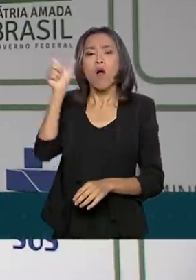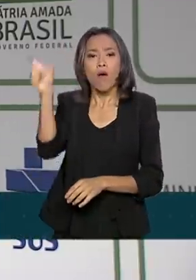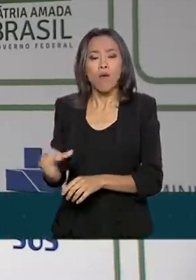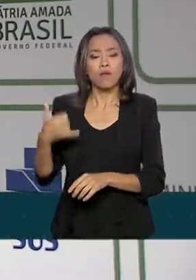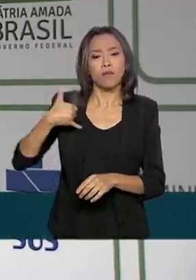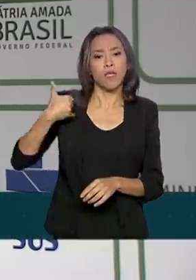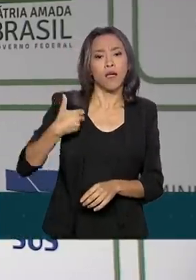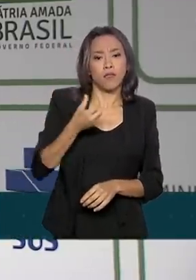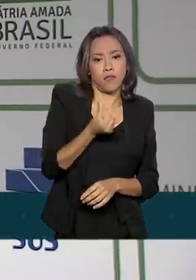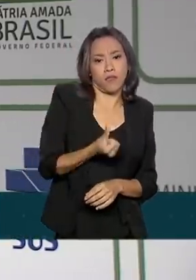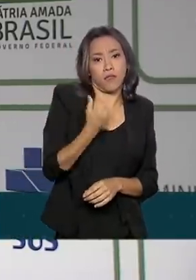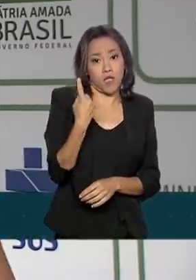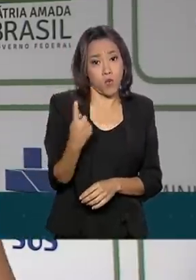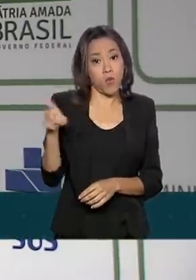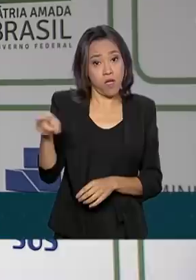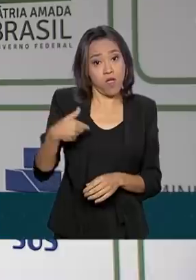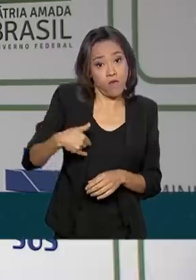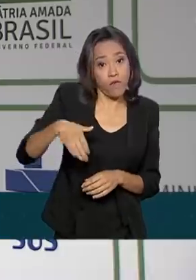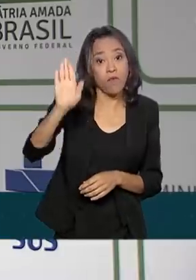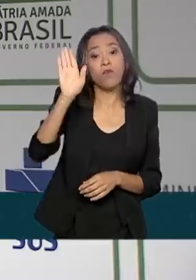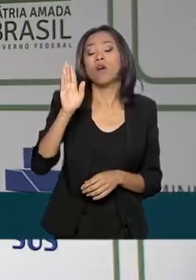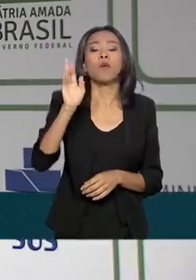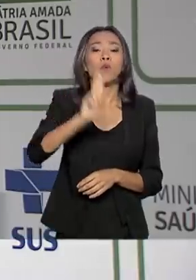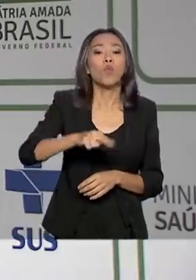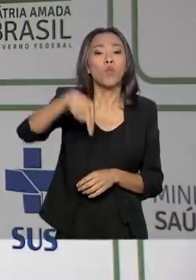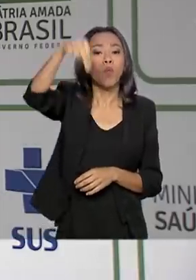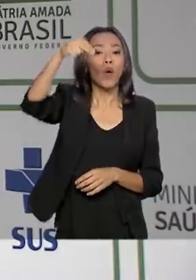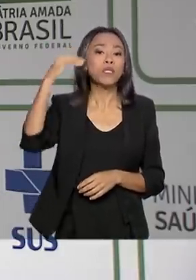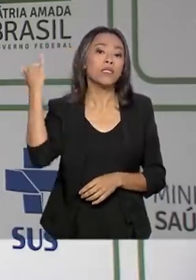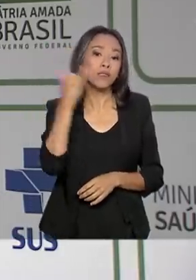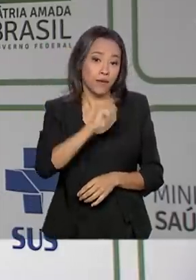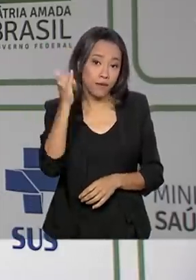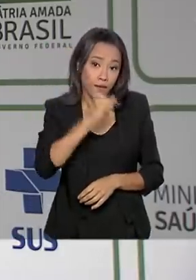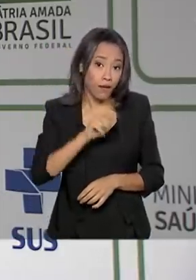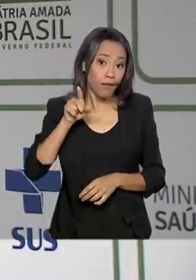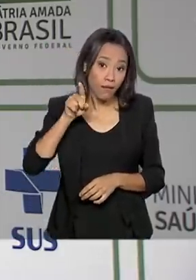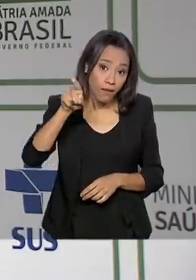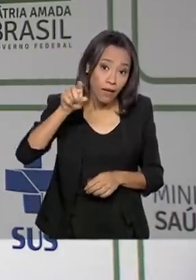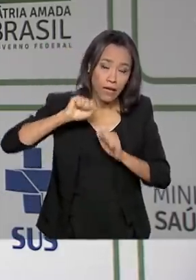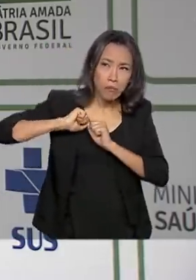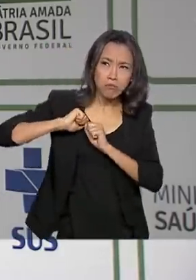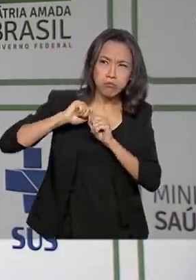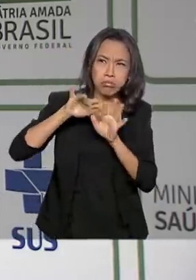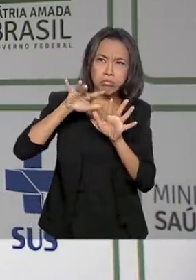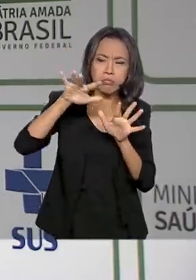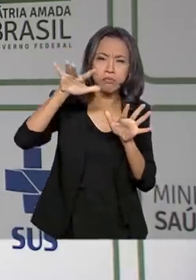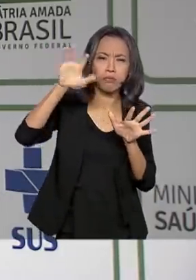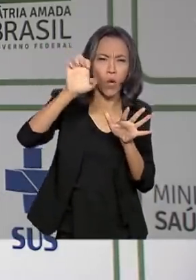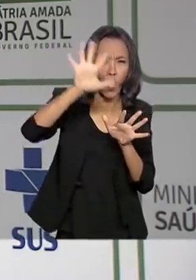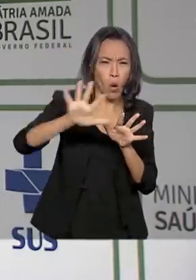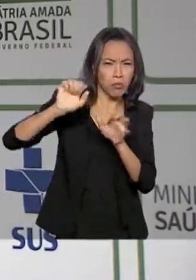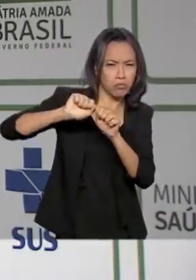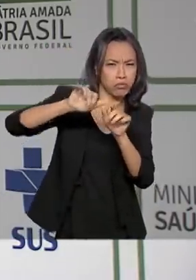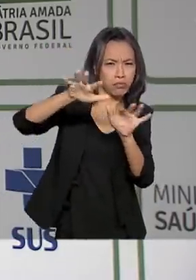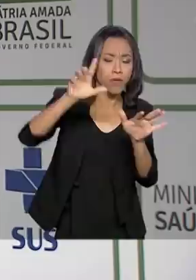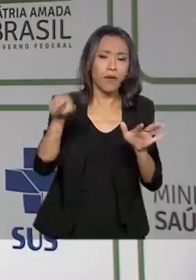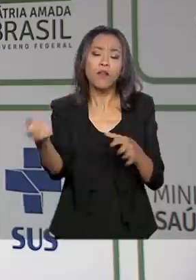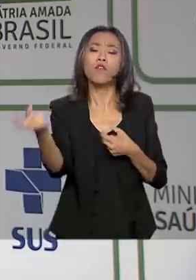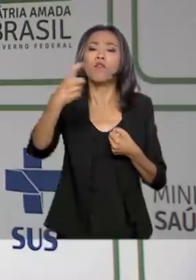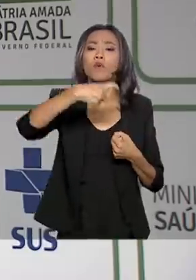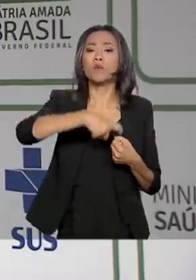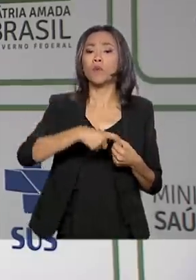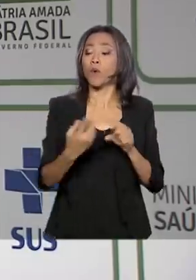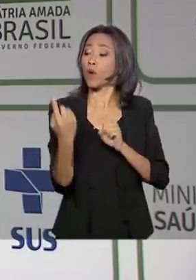esteve no norte da Itália, região considerada foco de surto da doença na Europa. Ele retornou ao Brasil na última